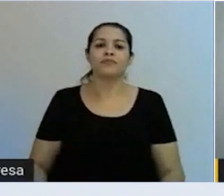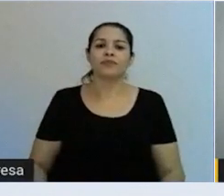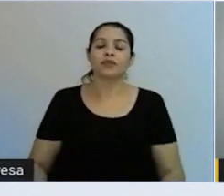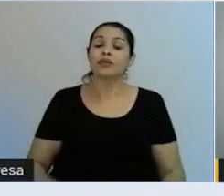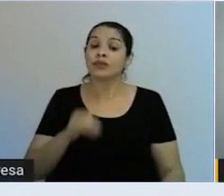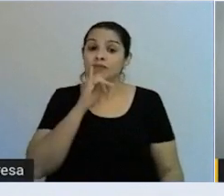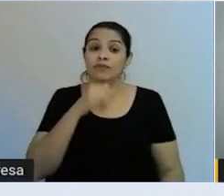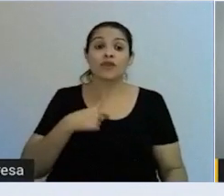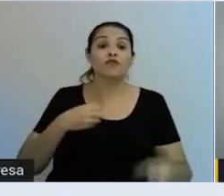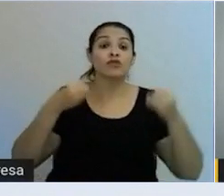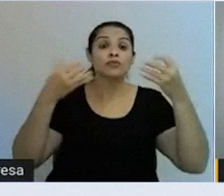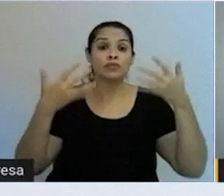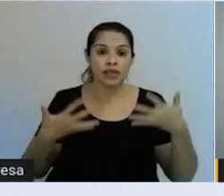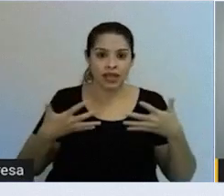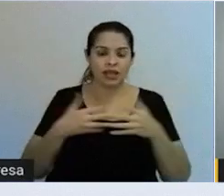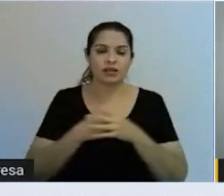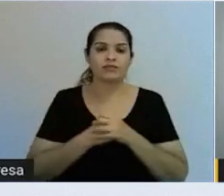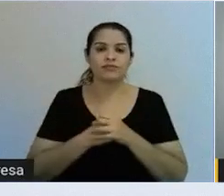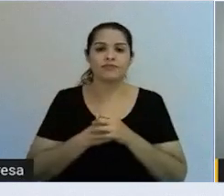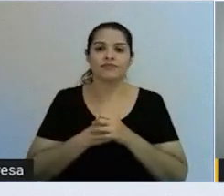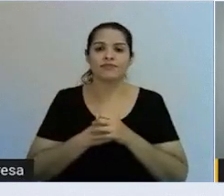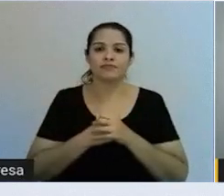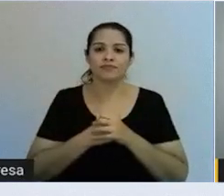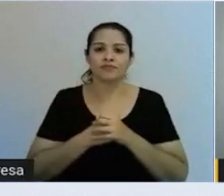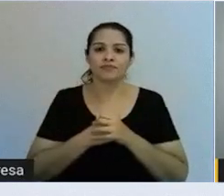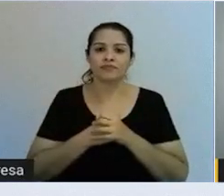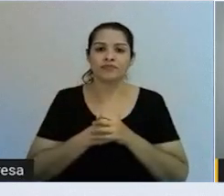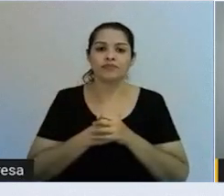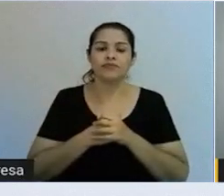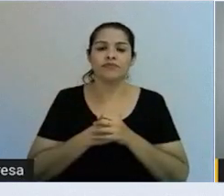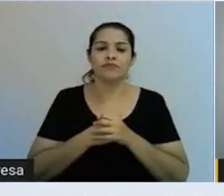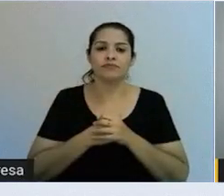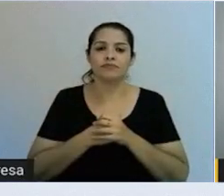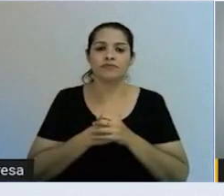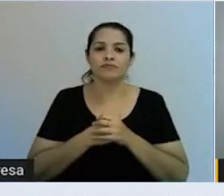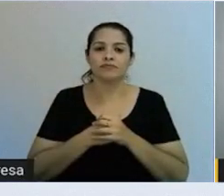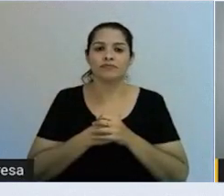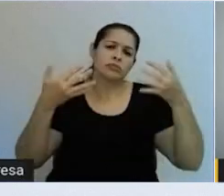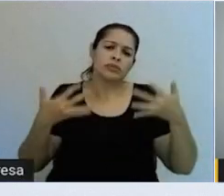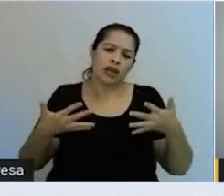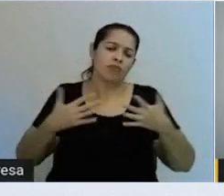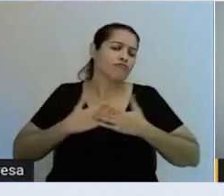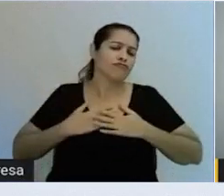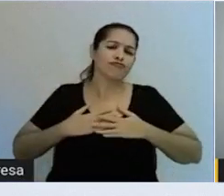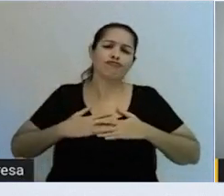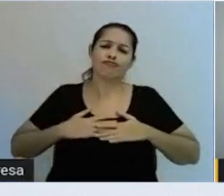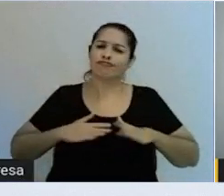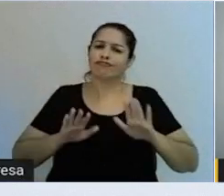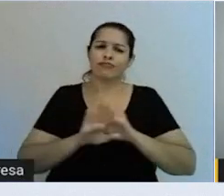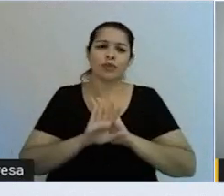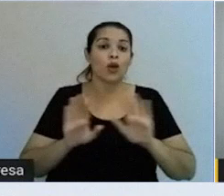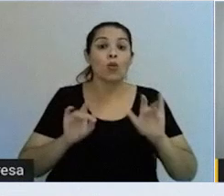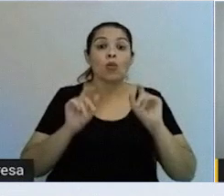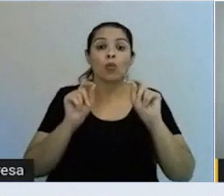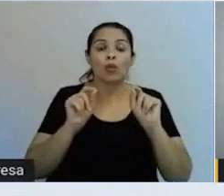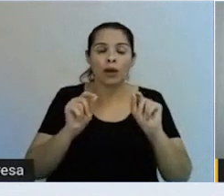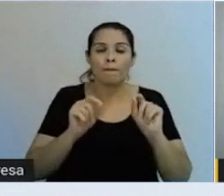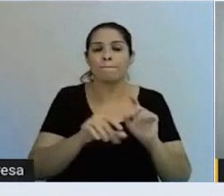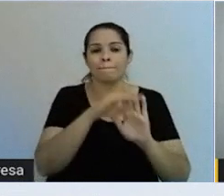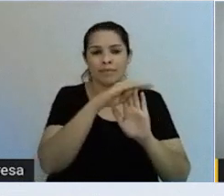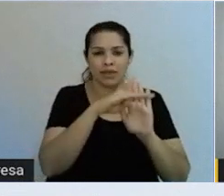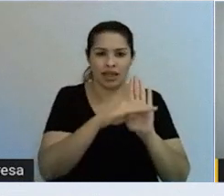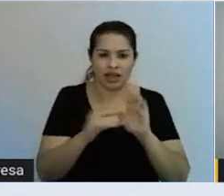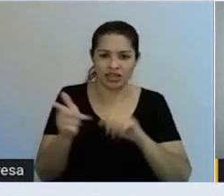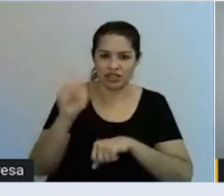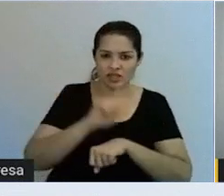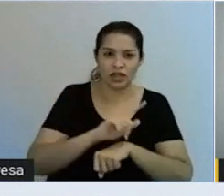gerenciais. Então quando a gente fala dos pilares gerenciais, ele não tem, basicamente, ele não tem um